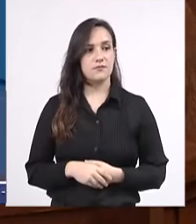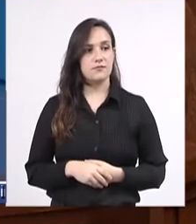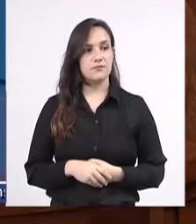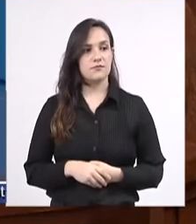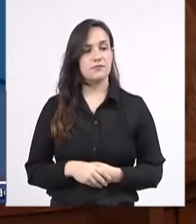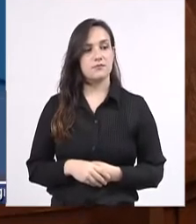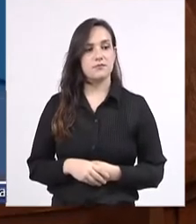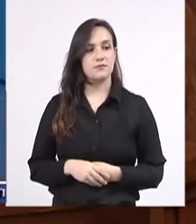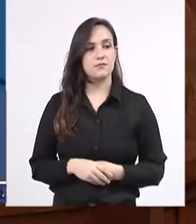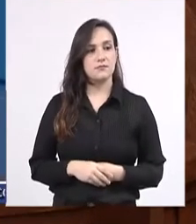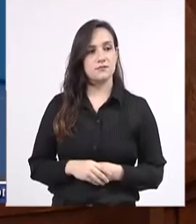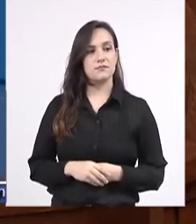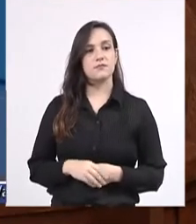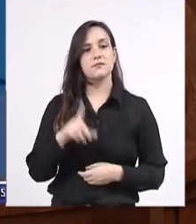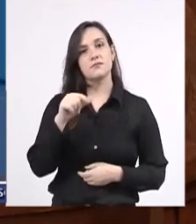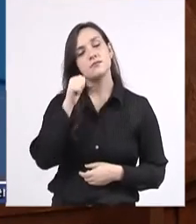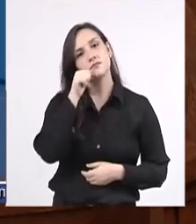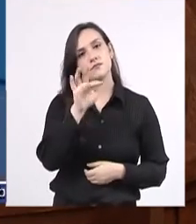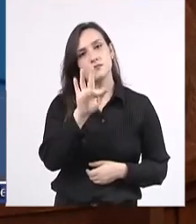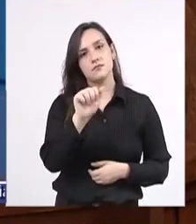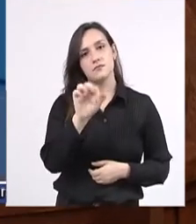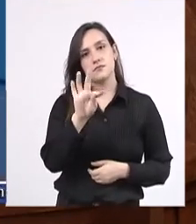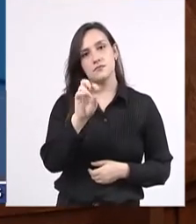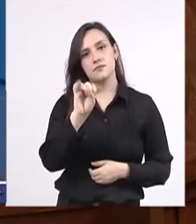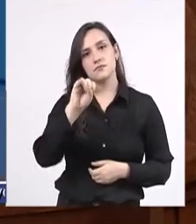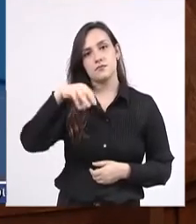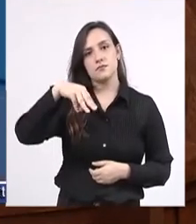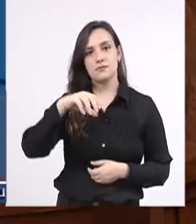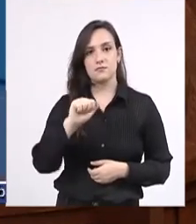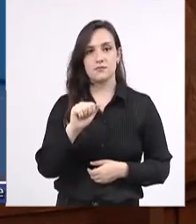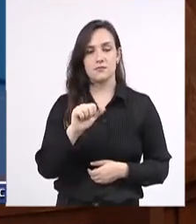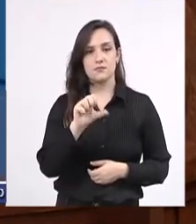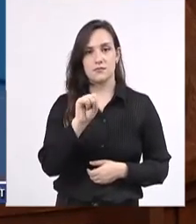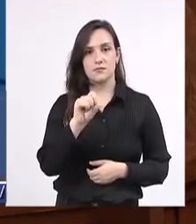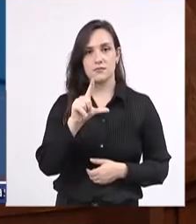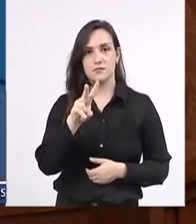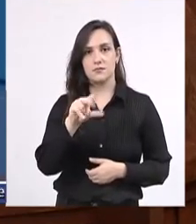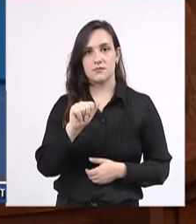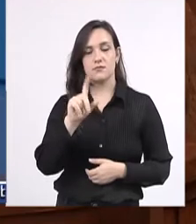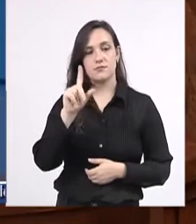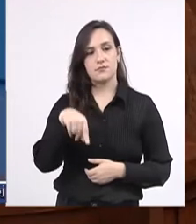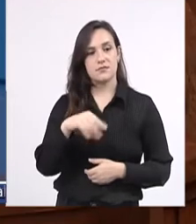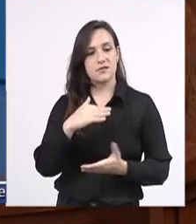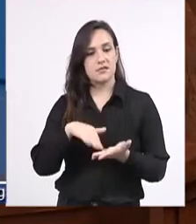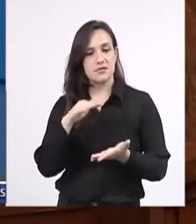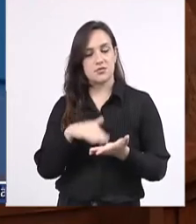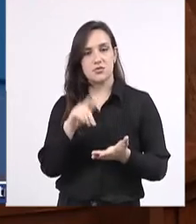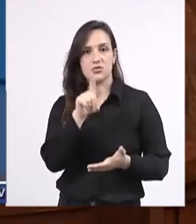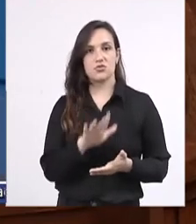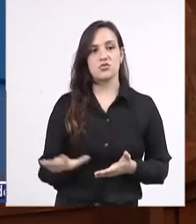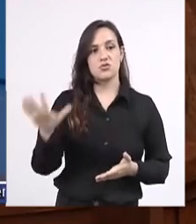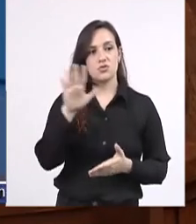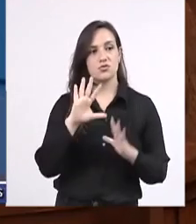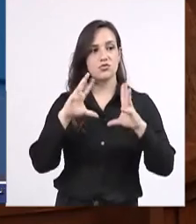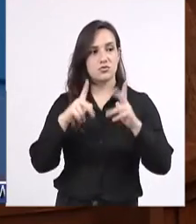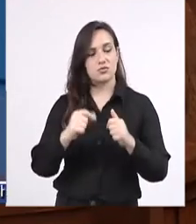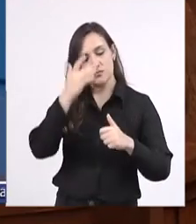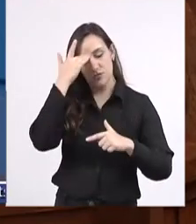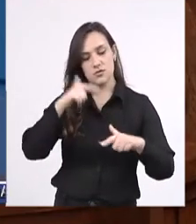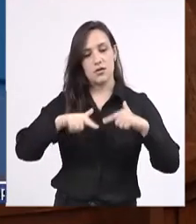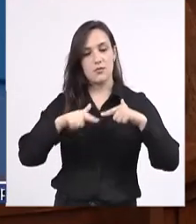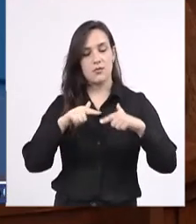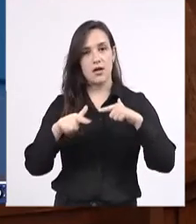Excelentíssima senhora Fátima Silva, secretária-geral da Confederação Nacional dos Trabalhadores em